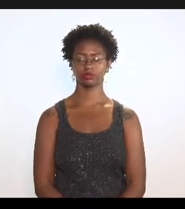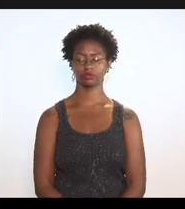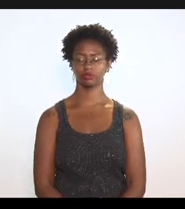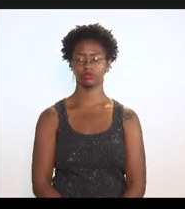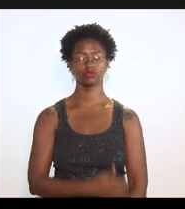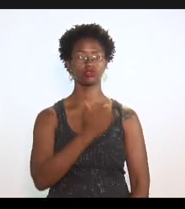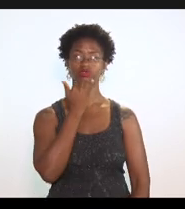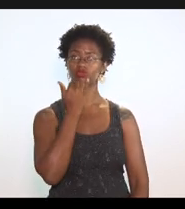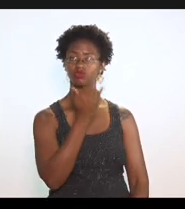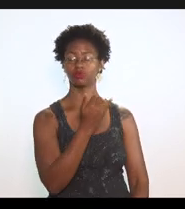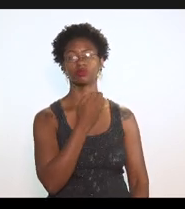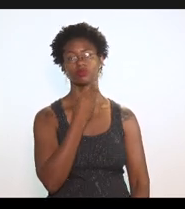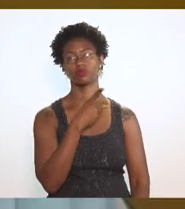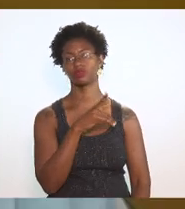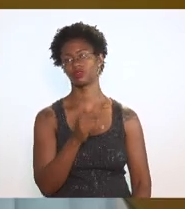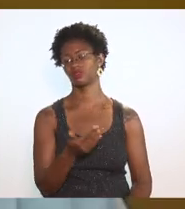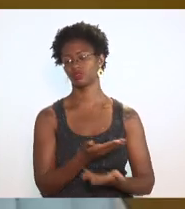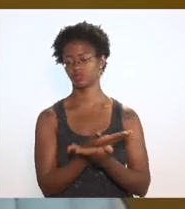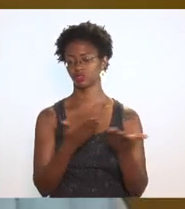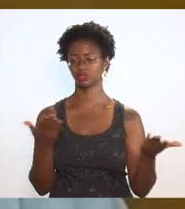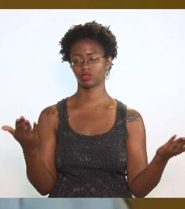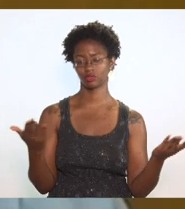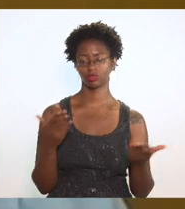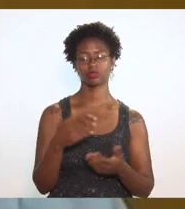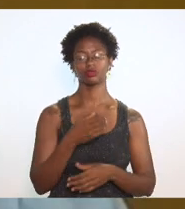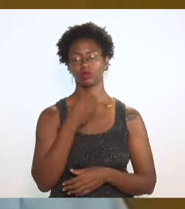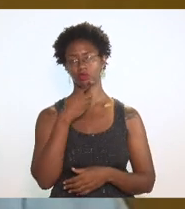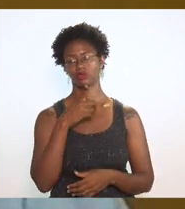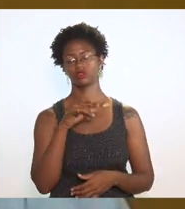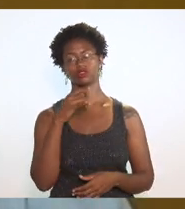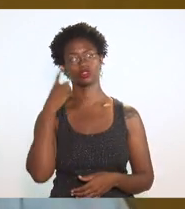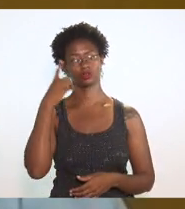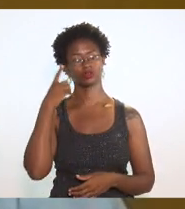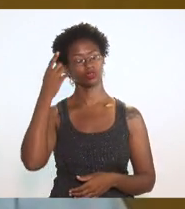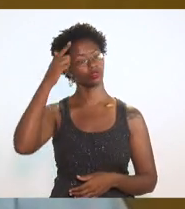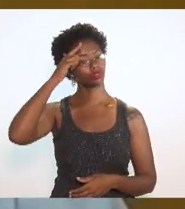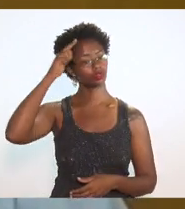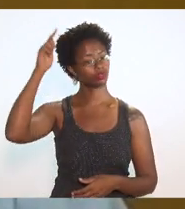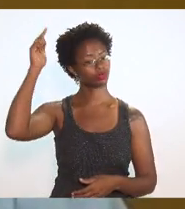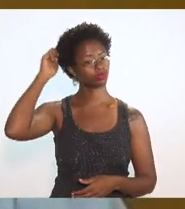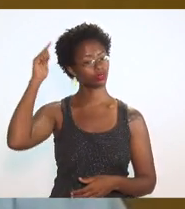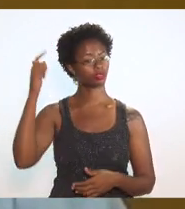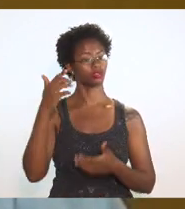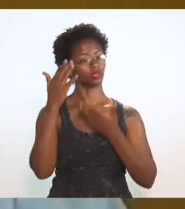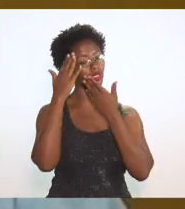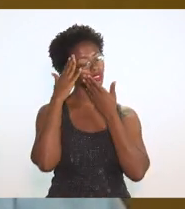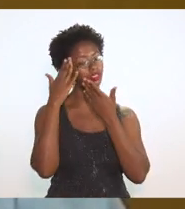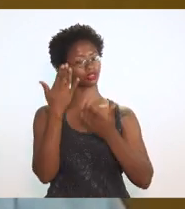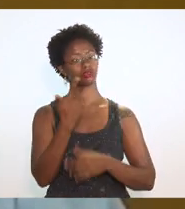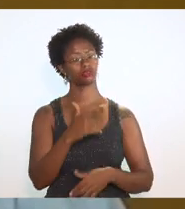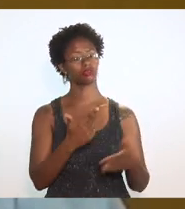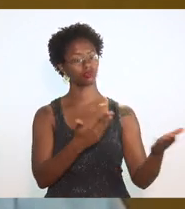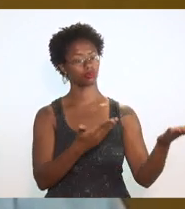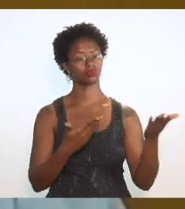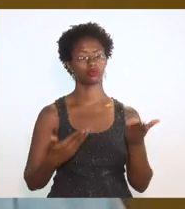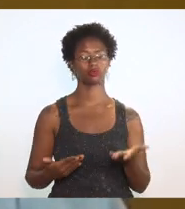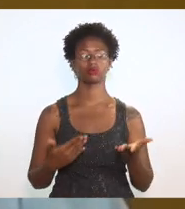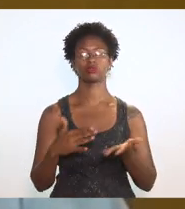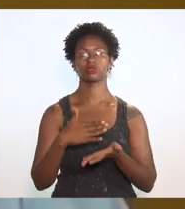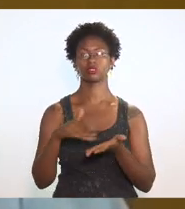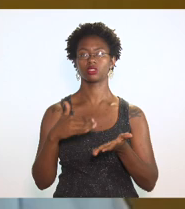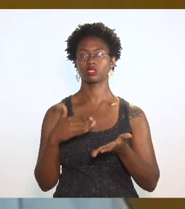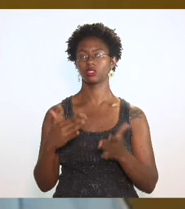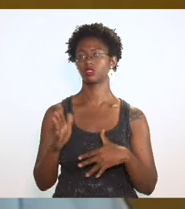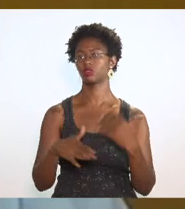desculpa bom dia deputado Luiz Paulo bom dia a todos mais uma vez agradecer o convite feito à Secretaria de Desenvolvimento Econômico